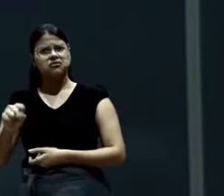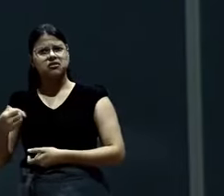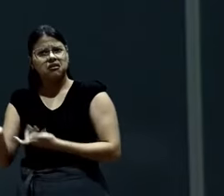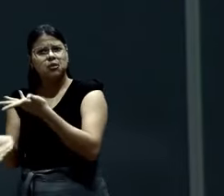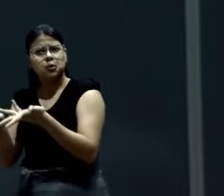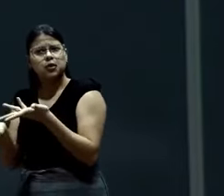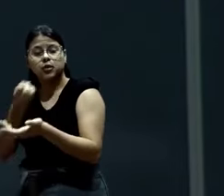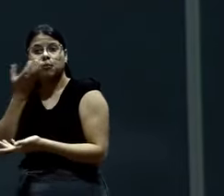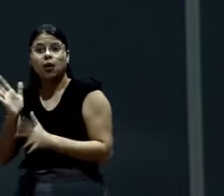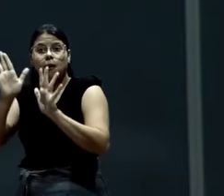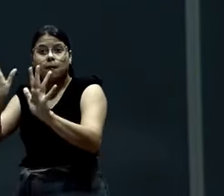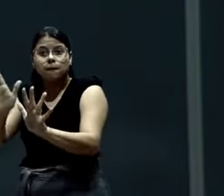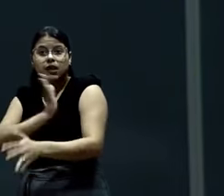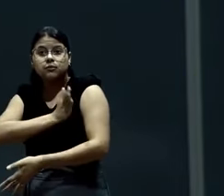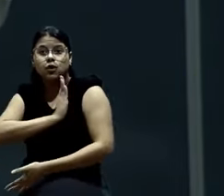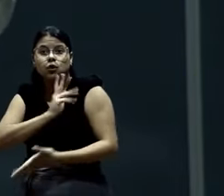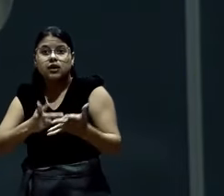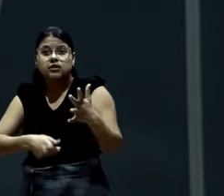Mas no meu coração está a cuidar de gente.